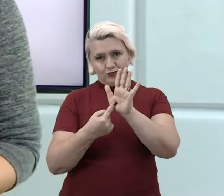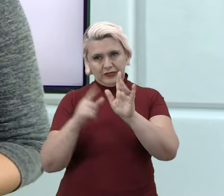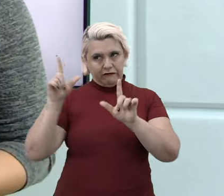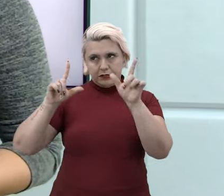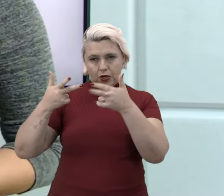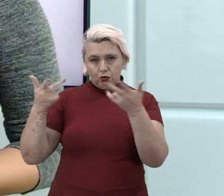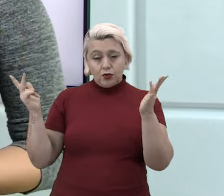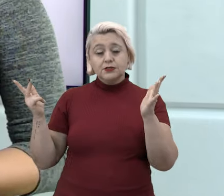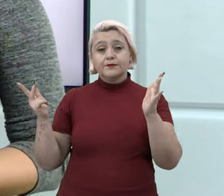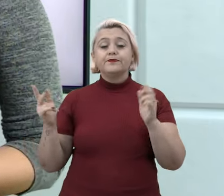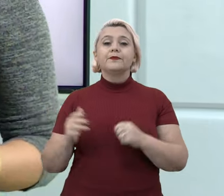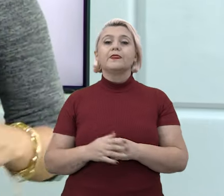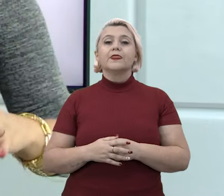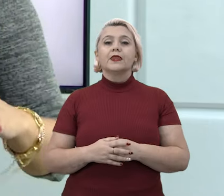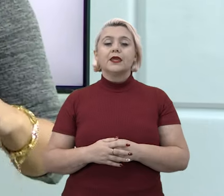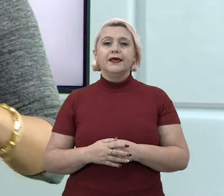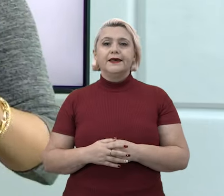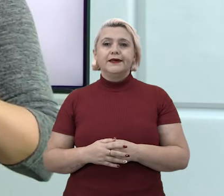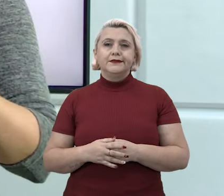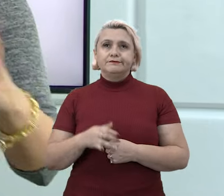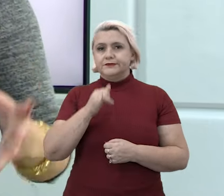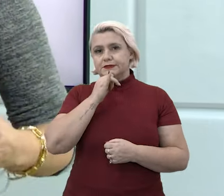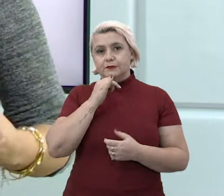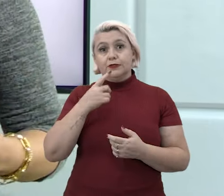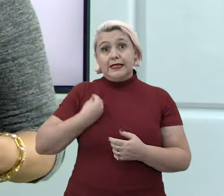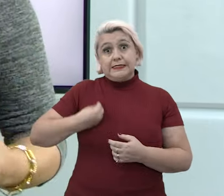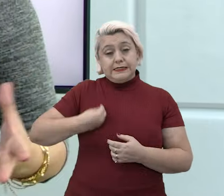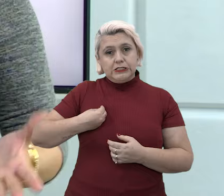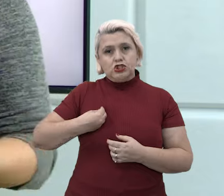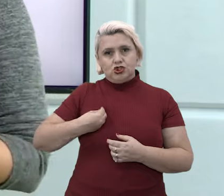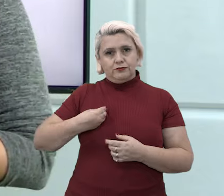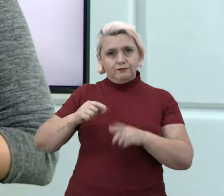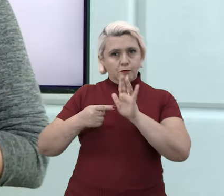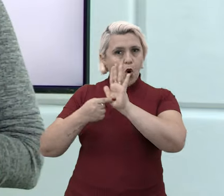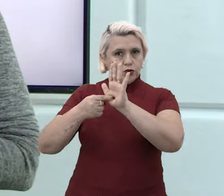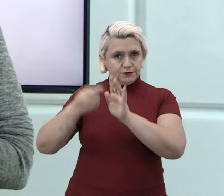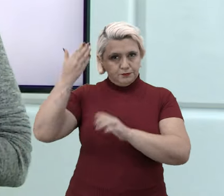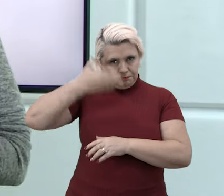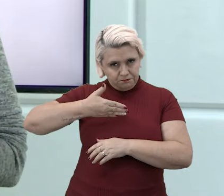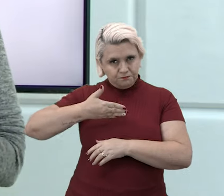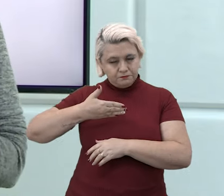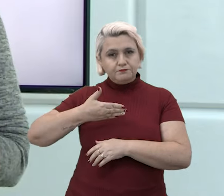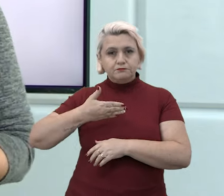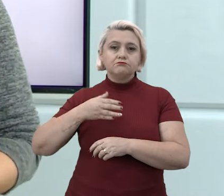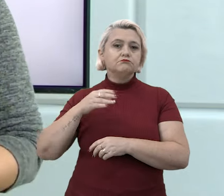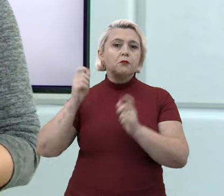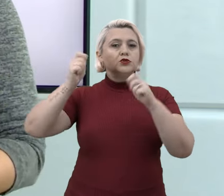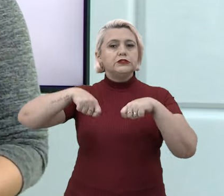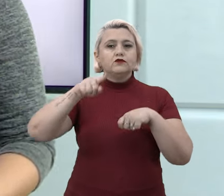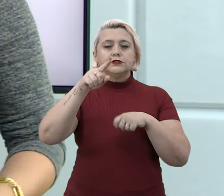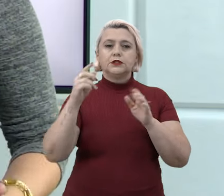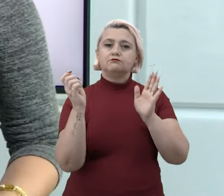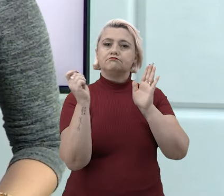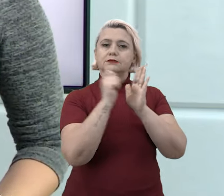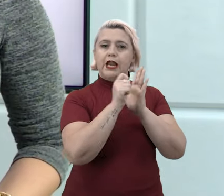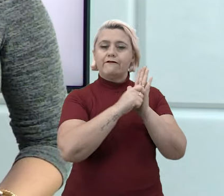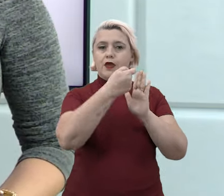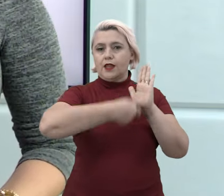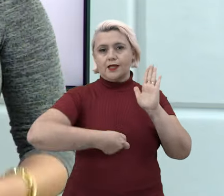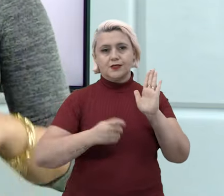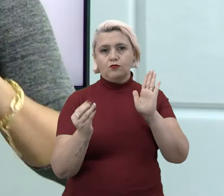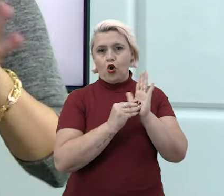apareceu, né, de algum modo, assim, existe um registro daquilo, então, é possível ser